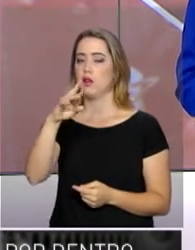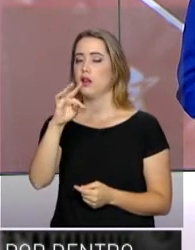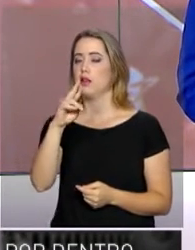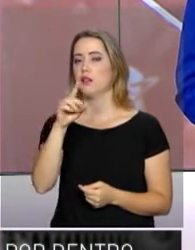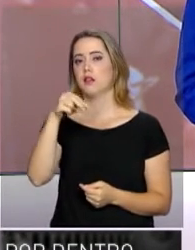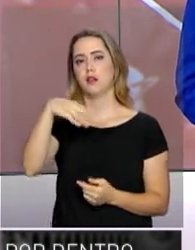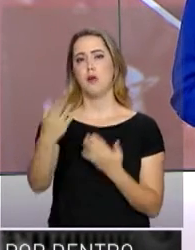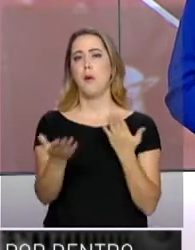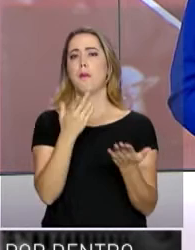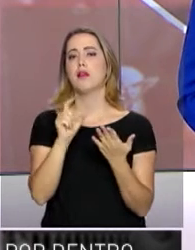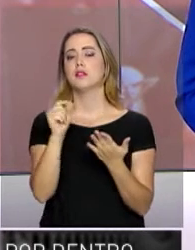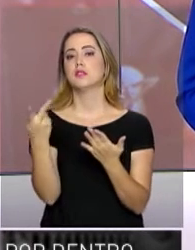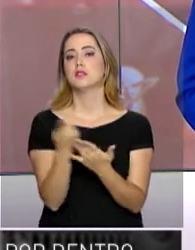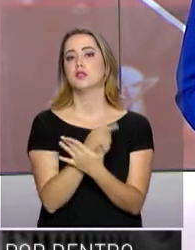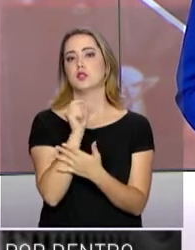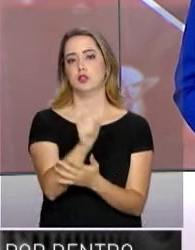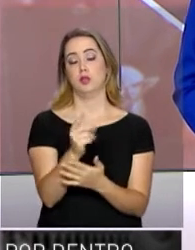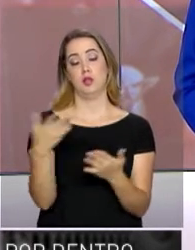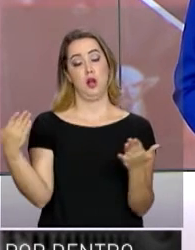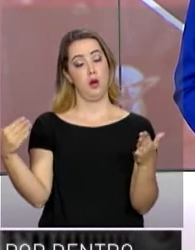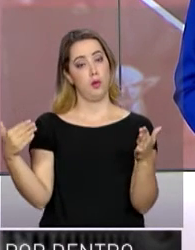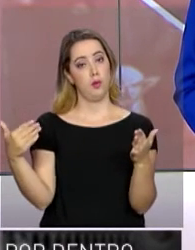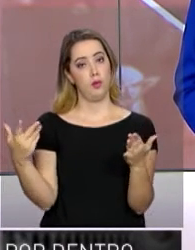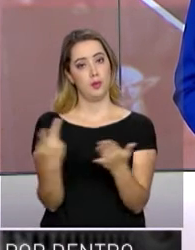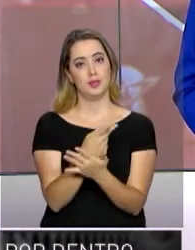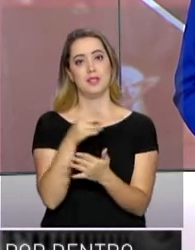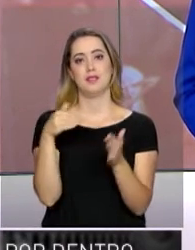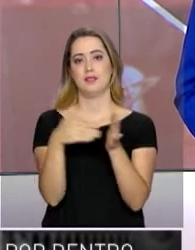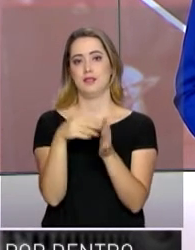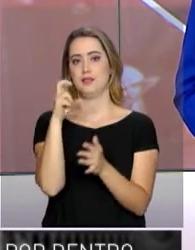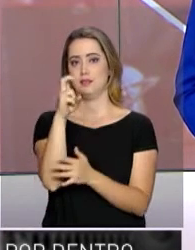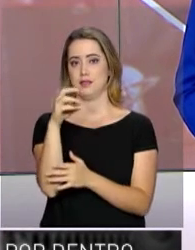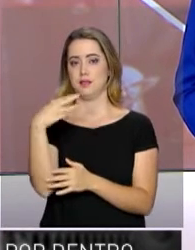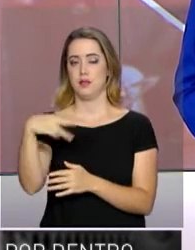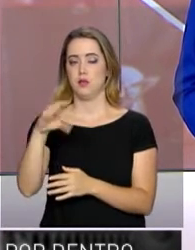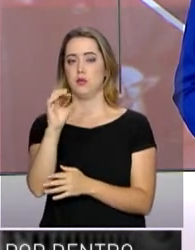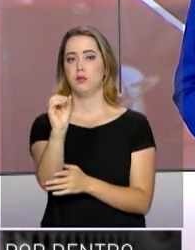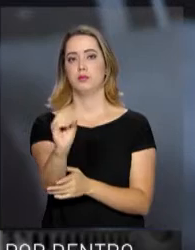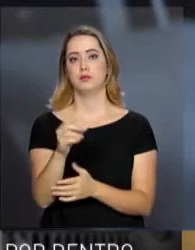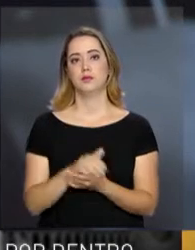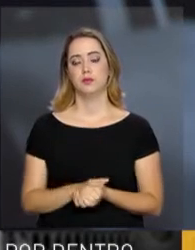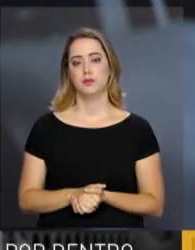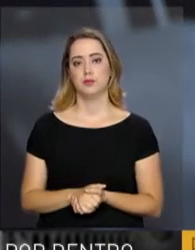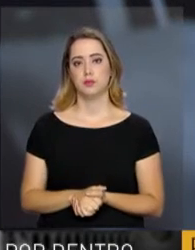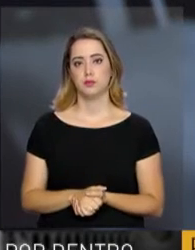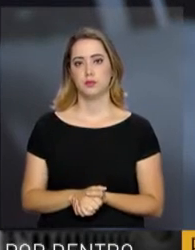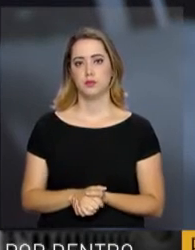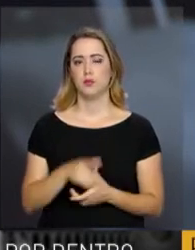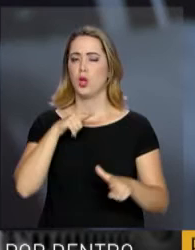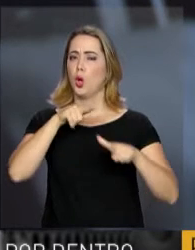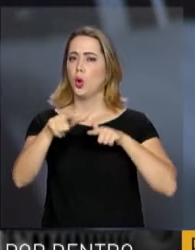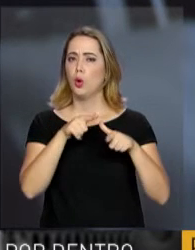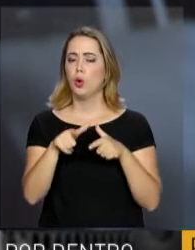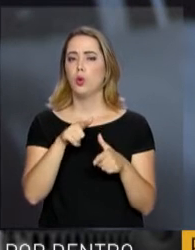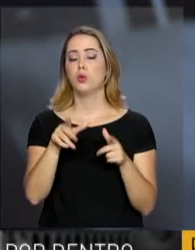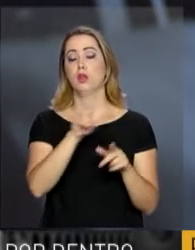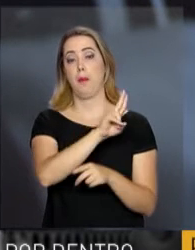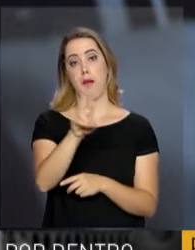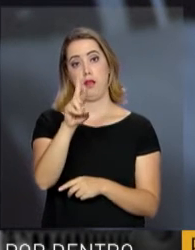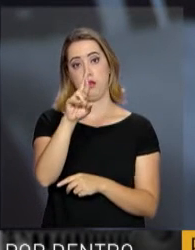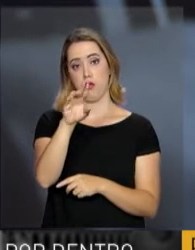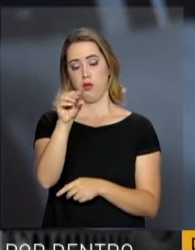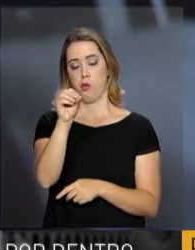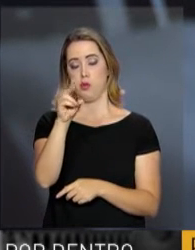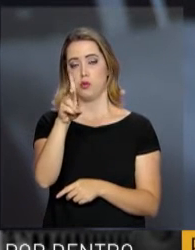faz um balanço dessa ação que ocorre até o dia 5 de março. A operação rodovida é um esforço articulado